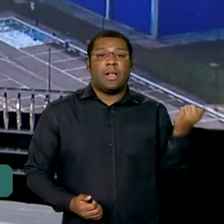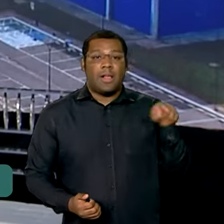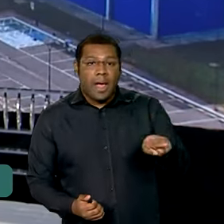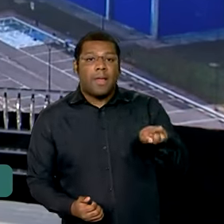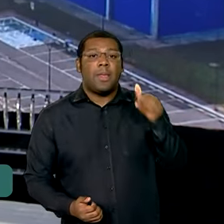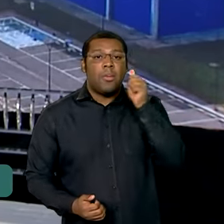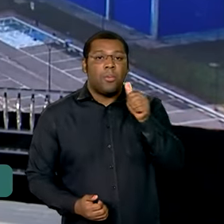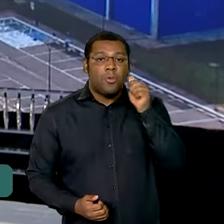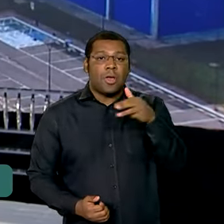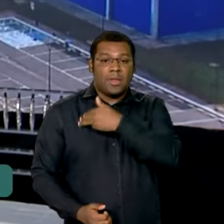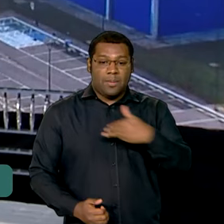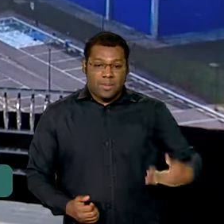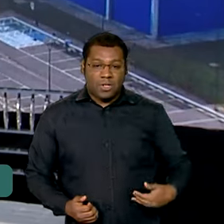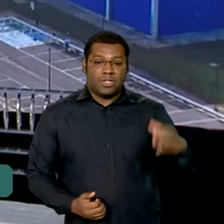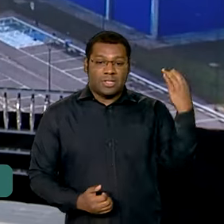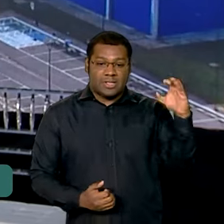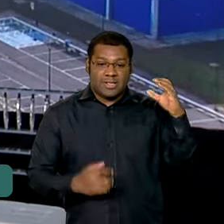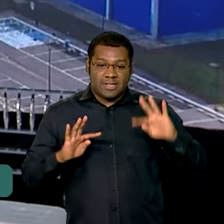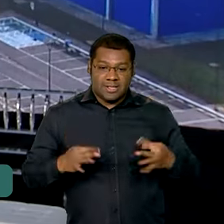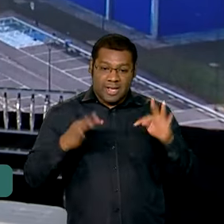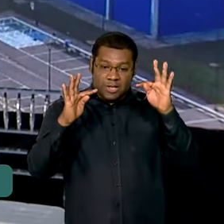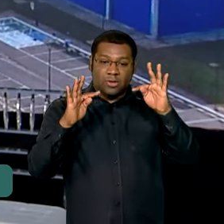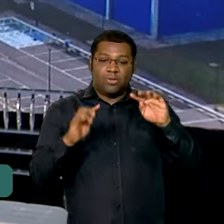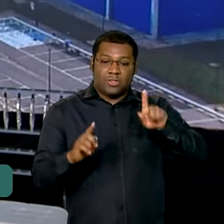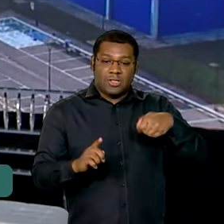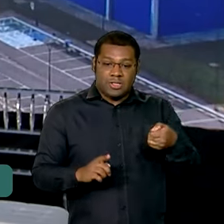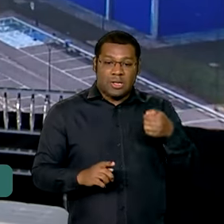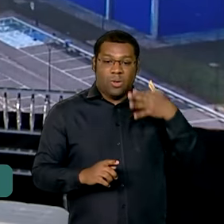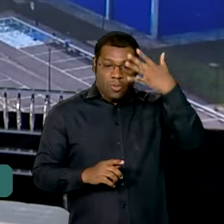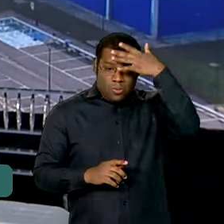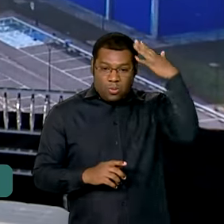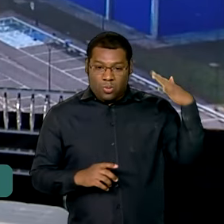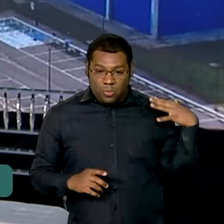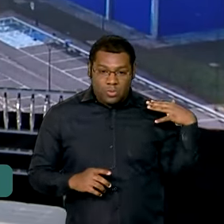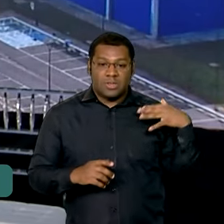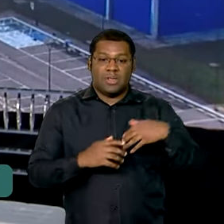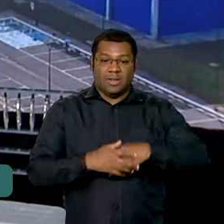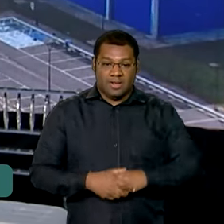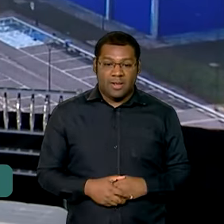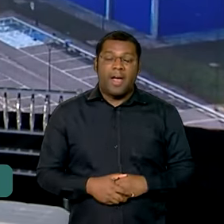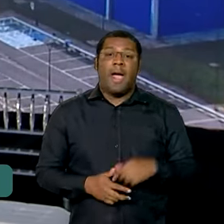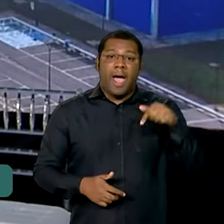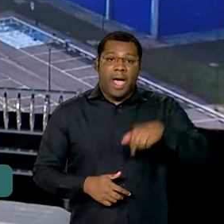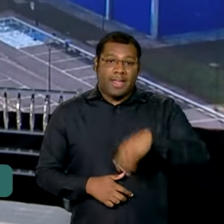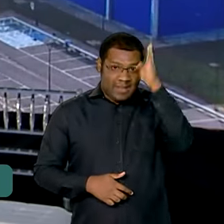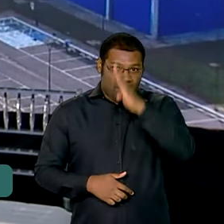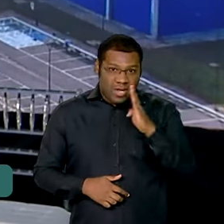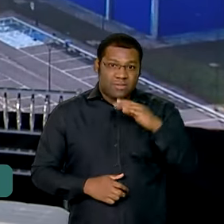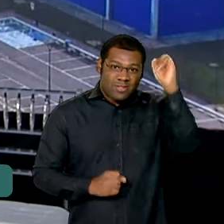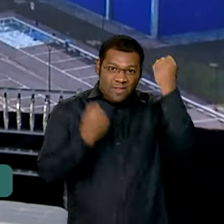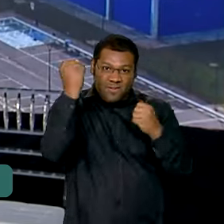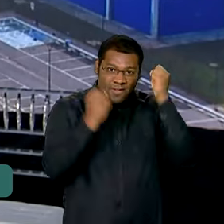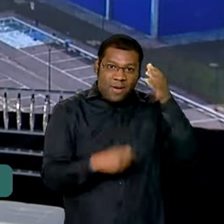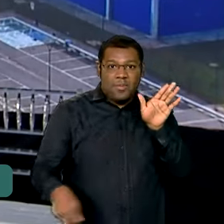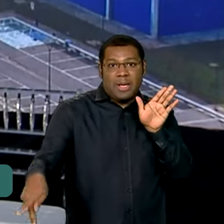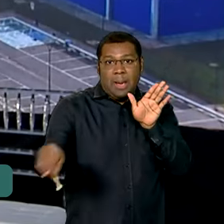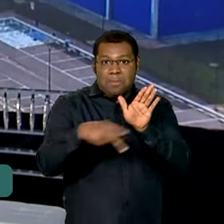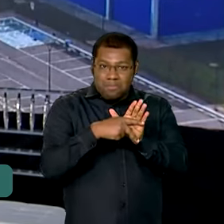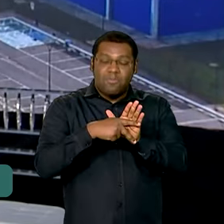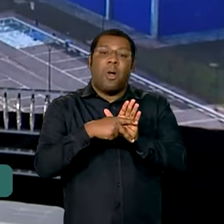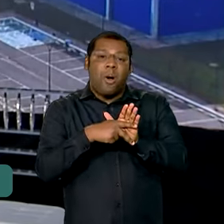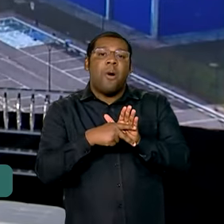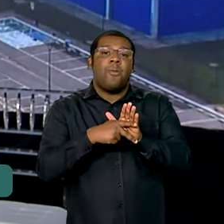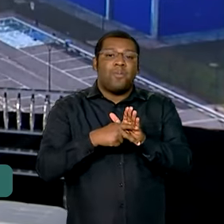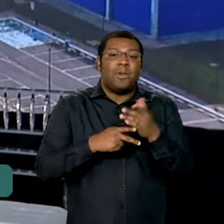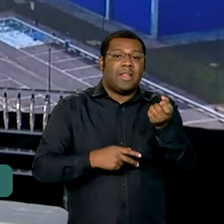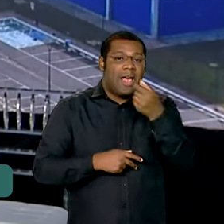A indústria representa a retomada da produção nacional de insulina, porque até então o Brasil dependia